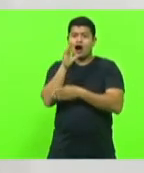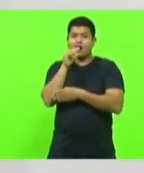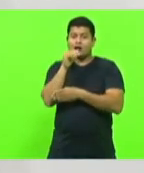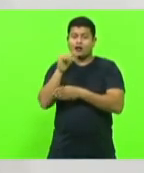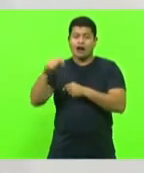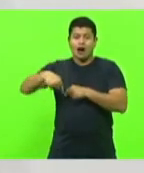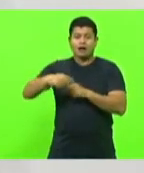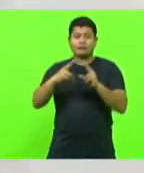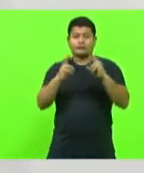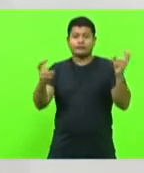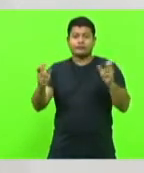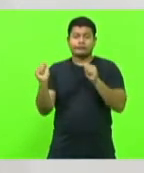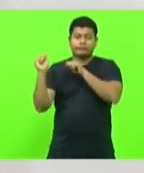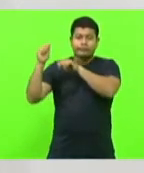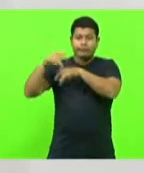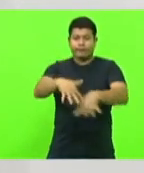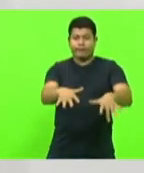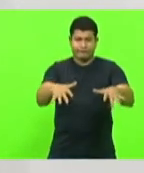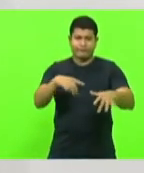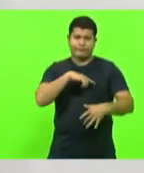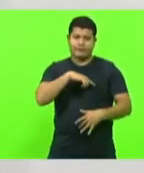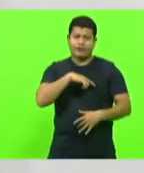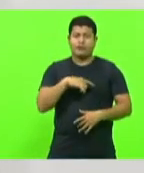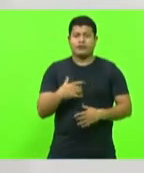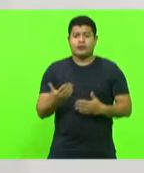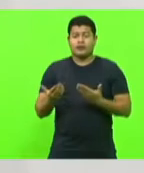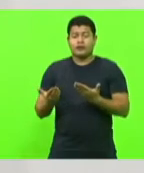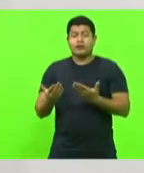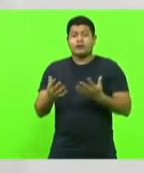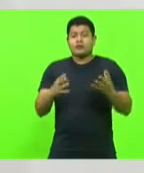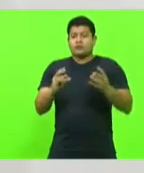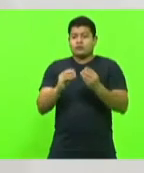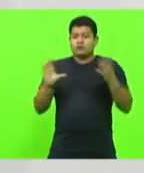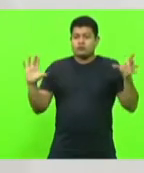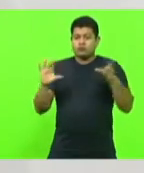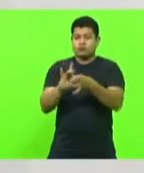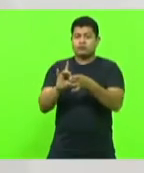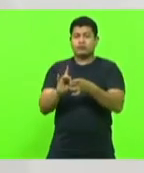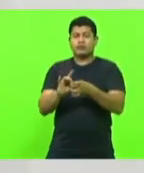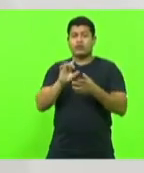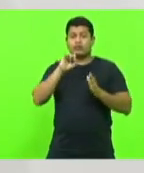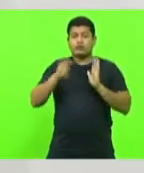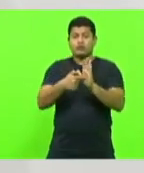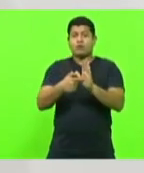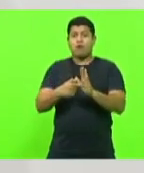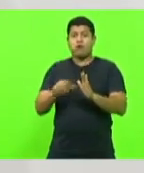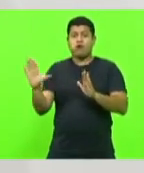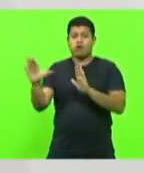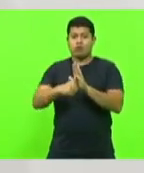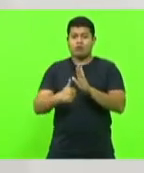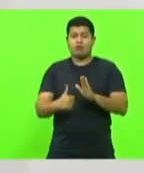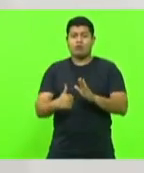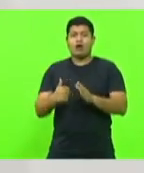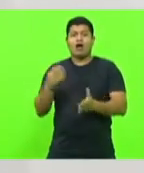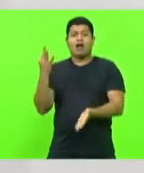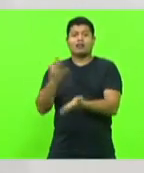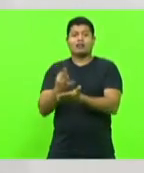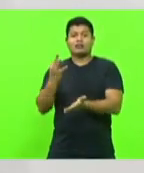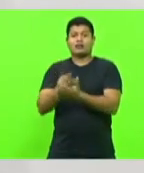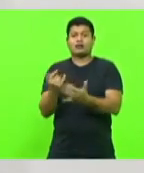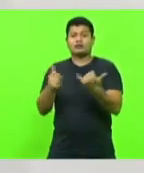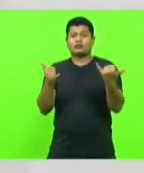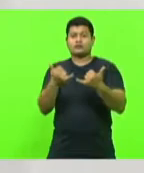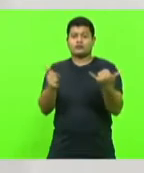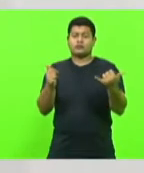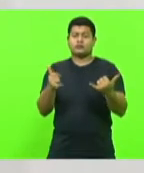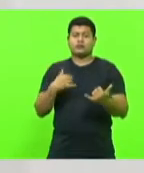Florianópolis, se uniram em luta, também denunciando o roubo que é a tarifa de energia. Quero dizer que o